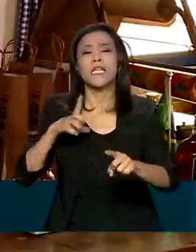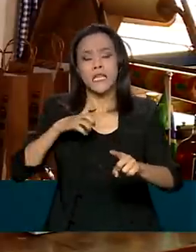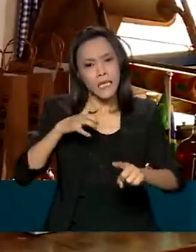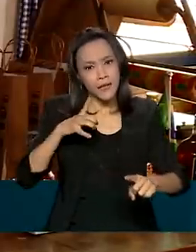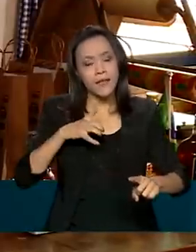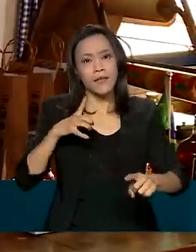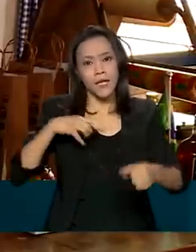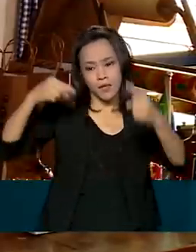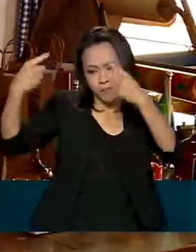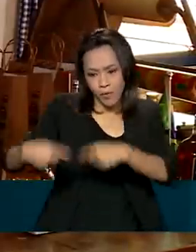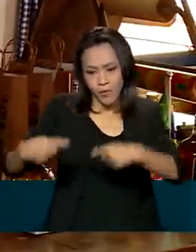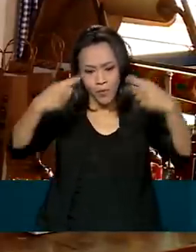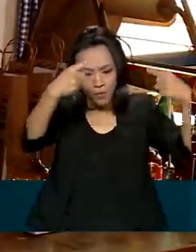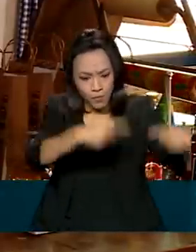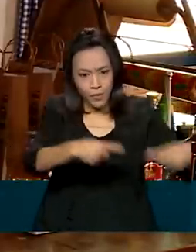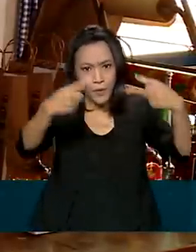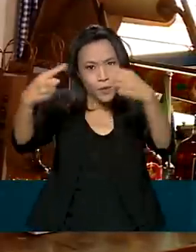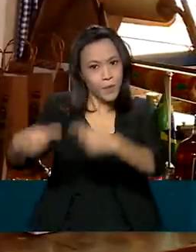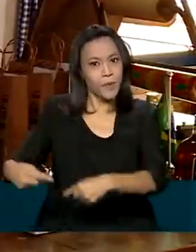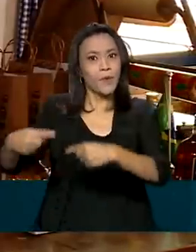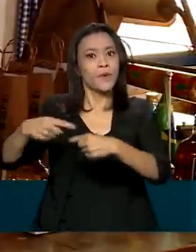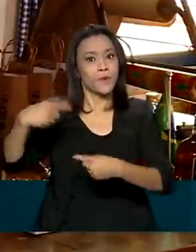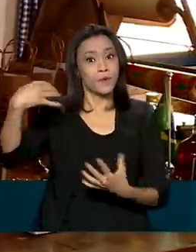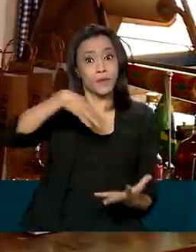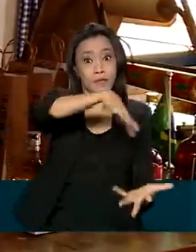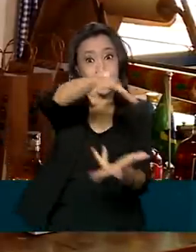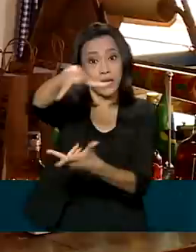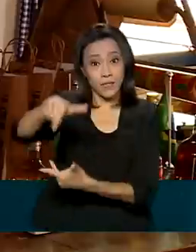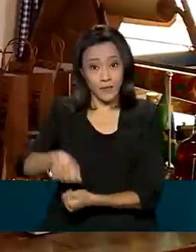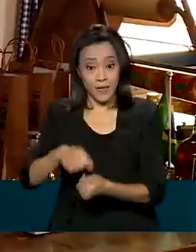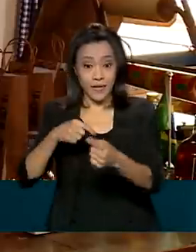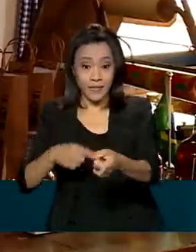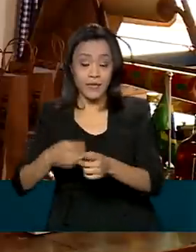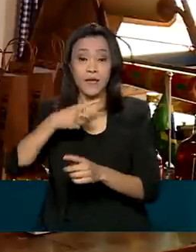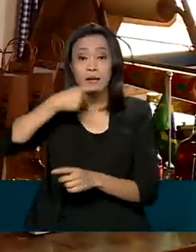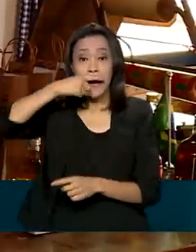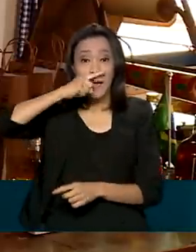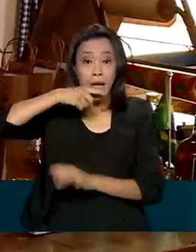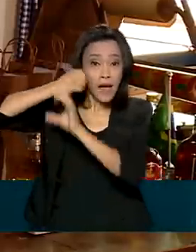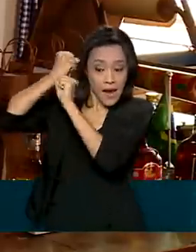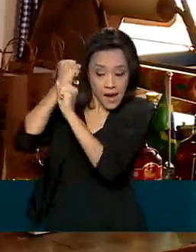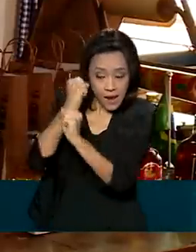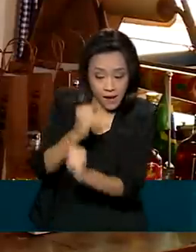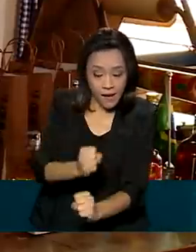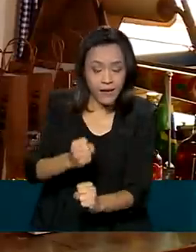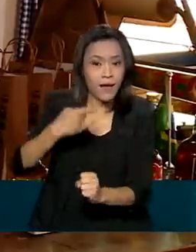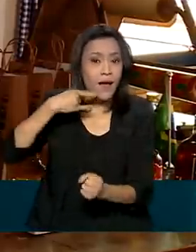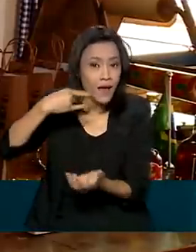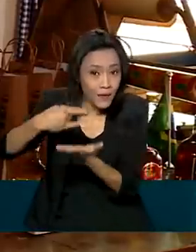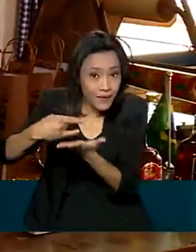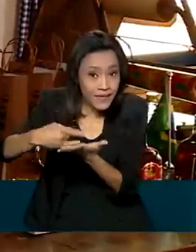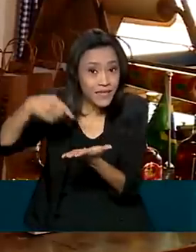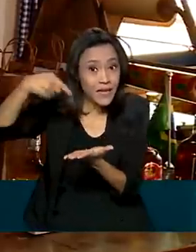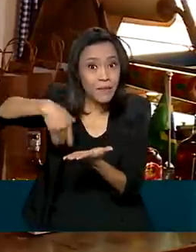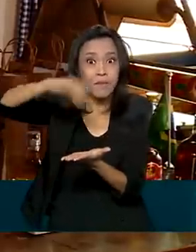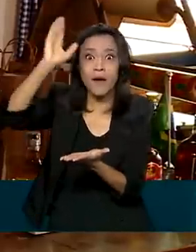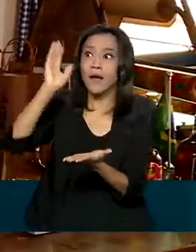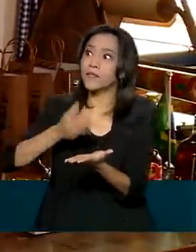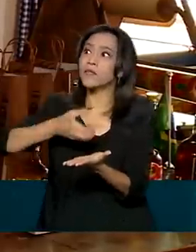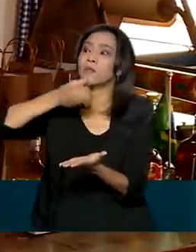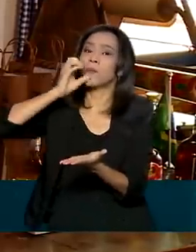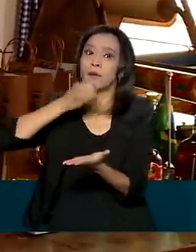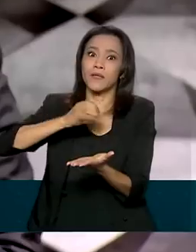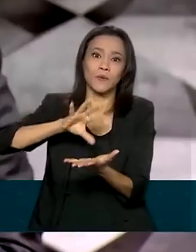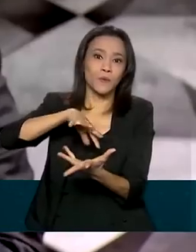nacionais e internacionais. A aguardente de cana é a terceira bebida destilada mais consumida no mundo e a primeira